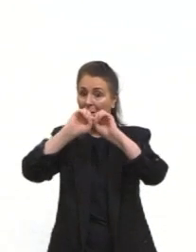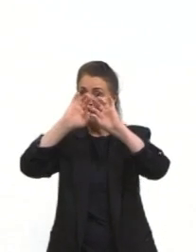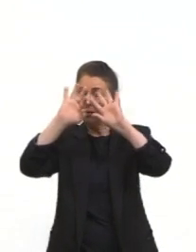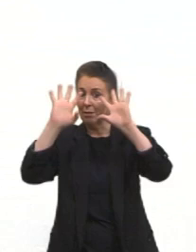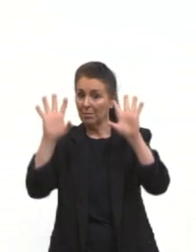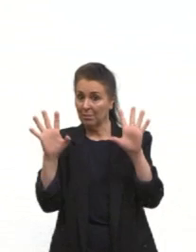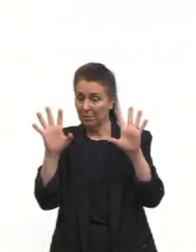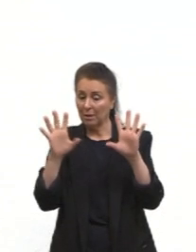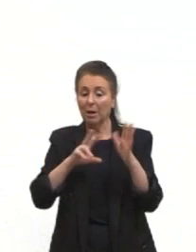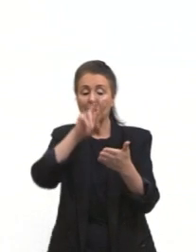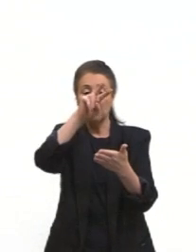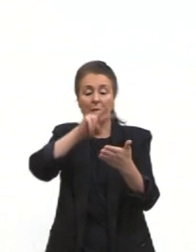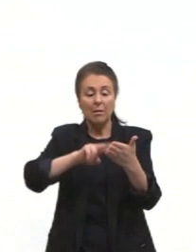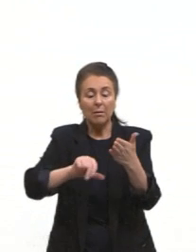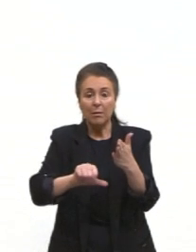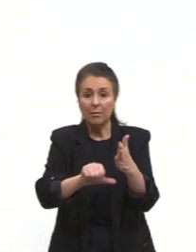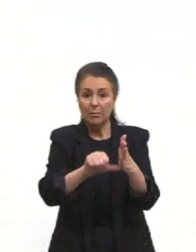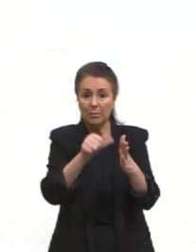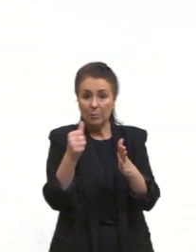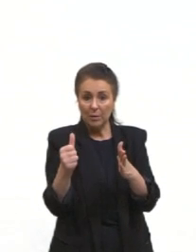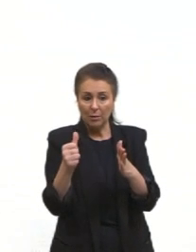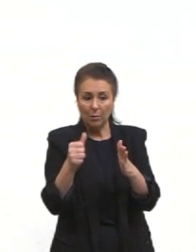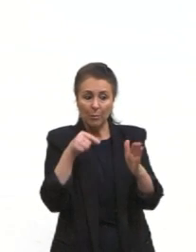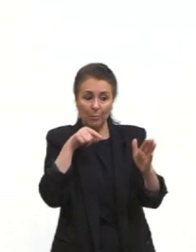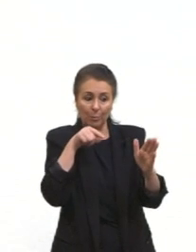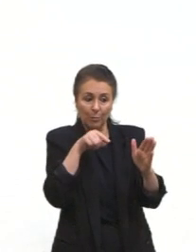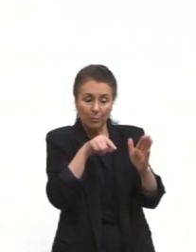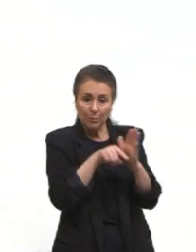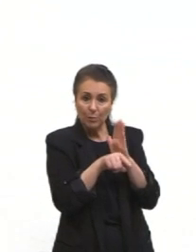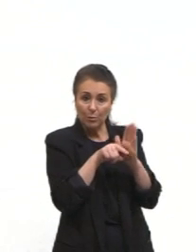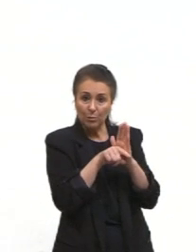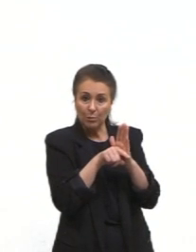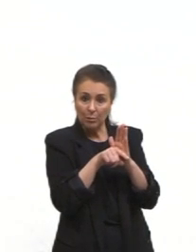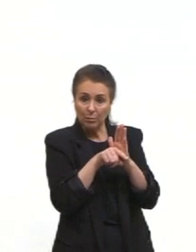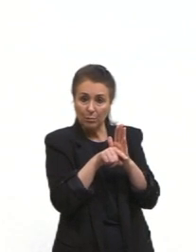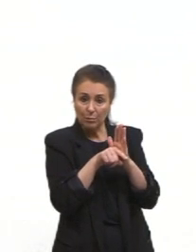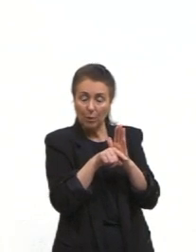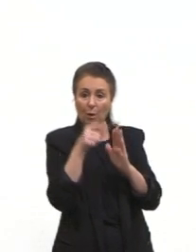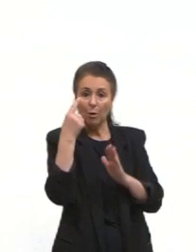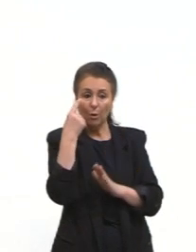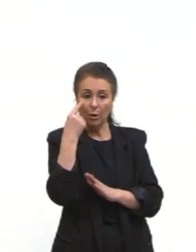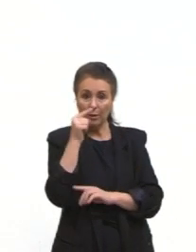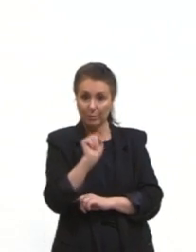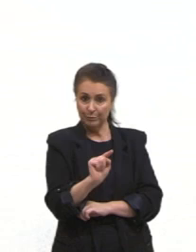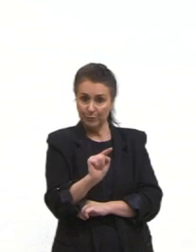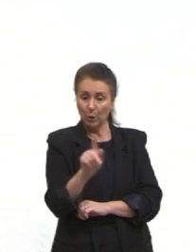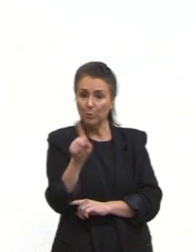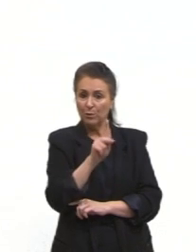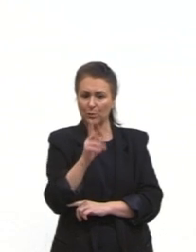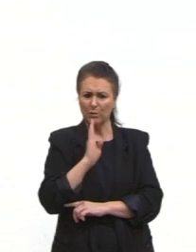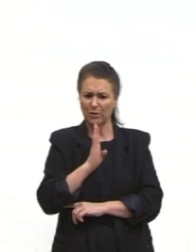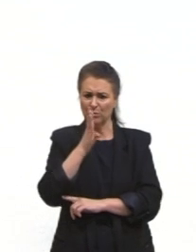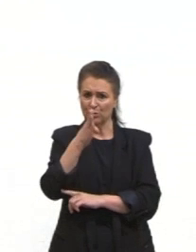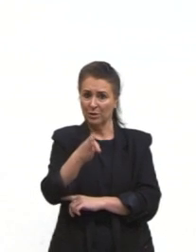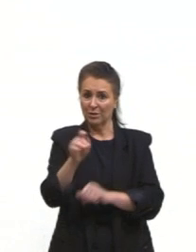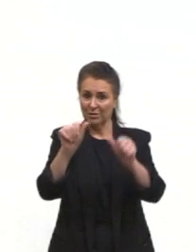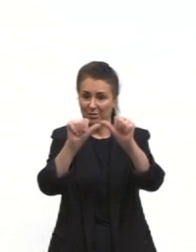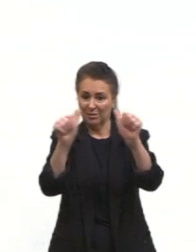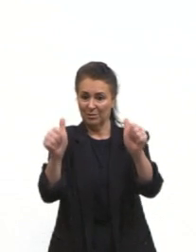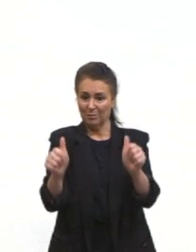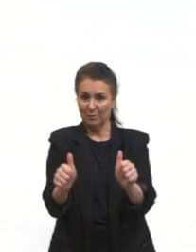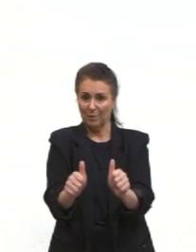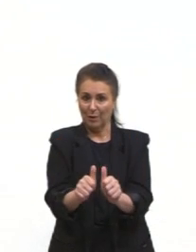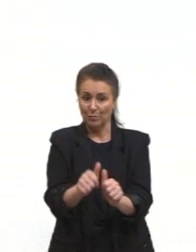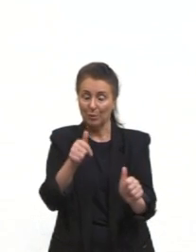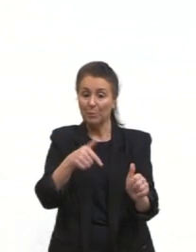importante é ler primeiro o enunciado. Essa questão, por exemplo, eu não vou ir direto para a imagem. Eu leio o